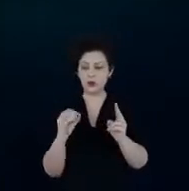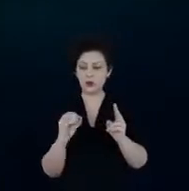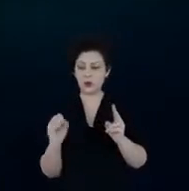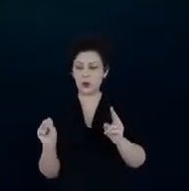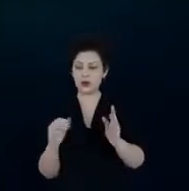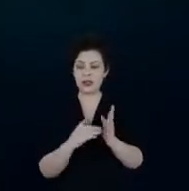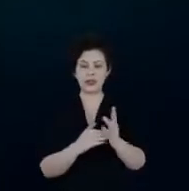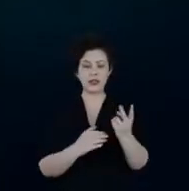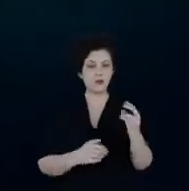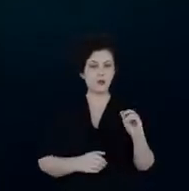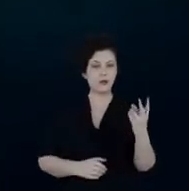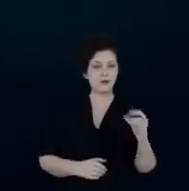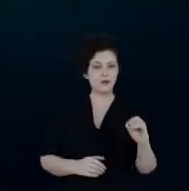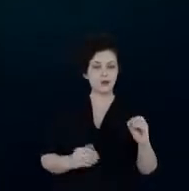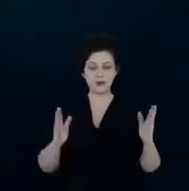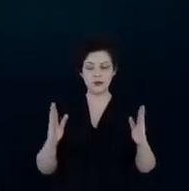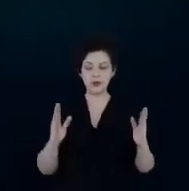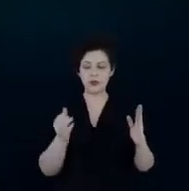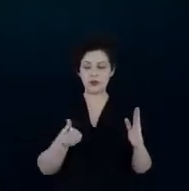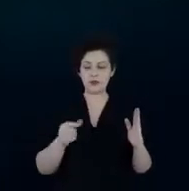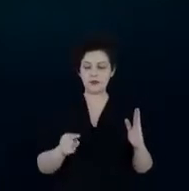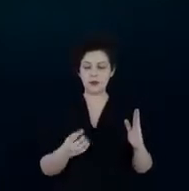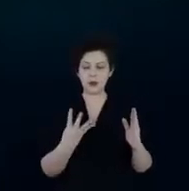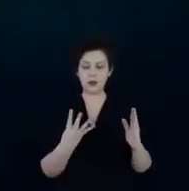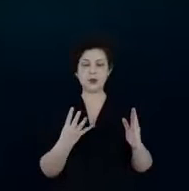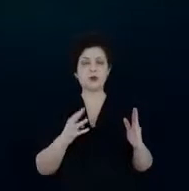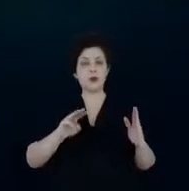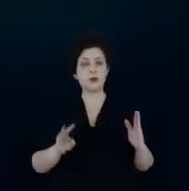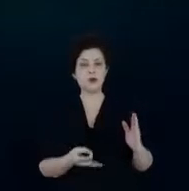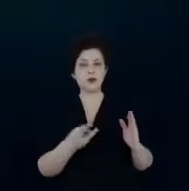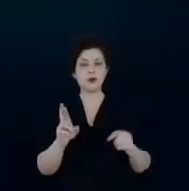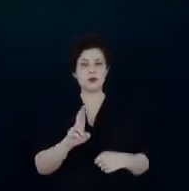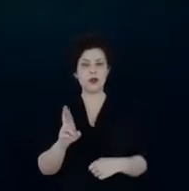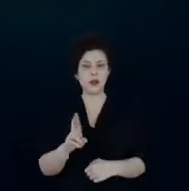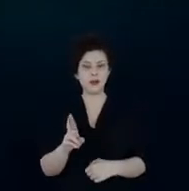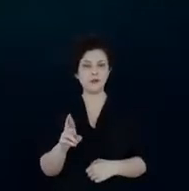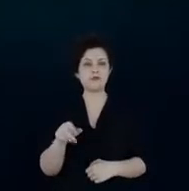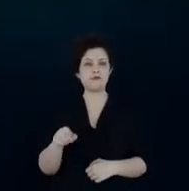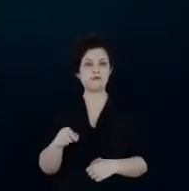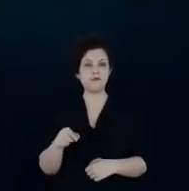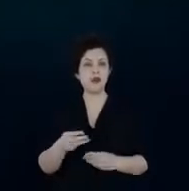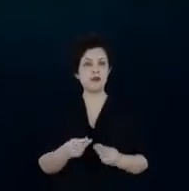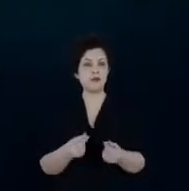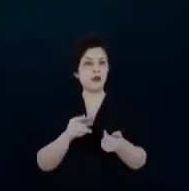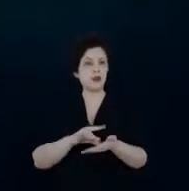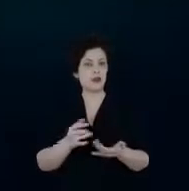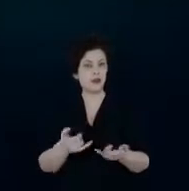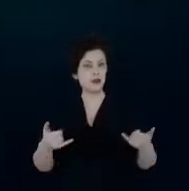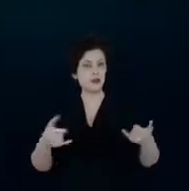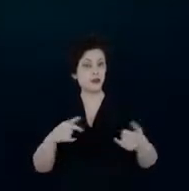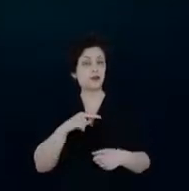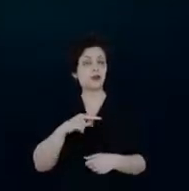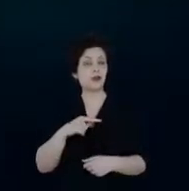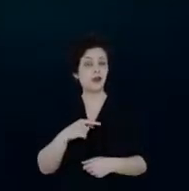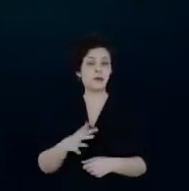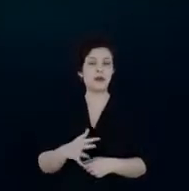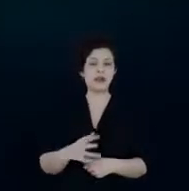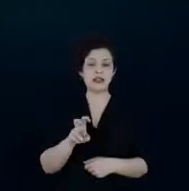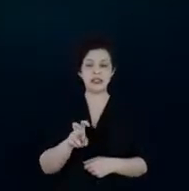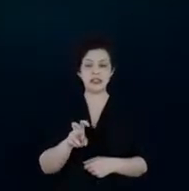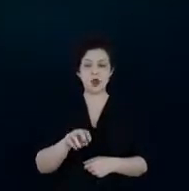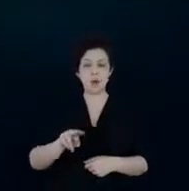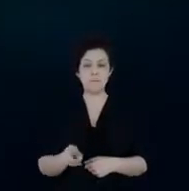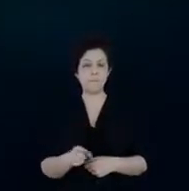tem cerca de 6,4 bilhões de reais investidos em projetos de eficiência energética, e a gente tem cerca de 5 mil